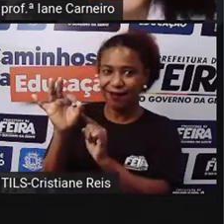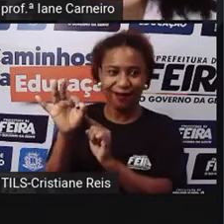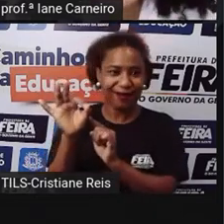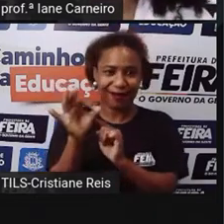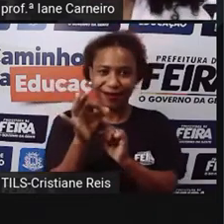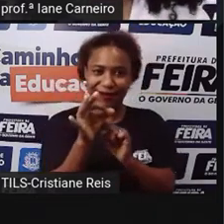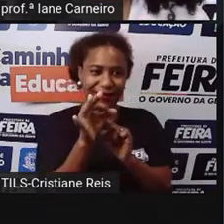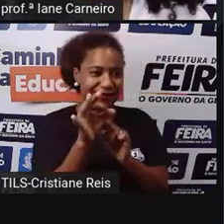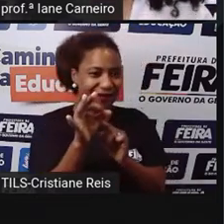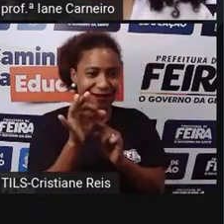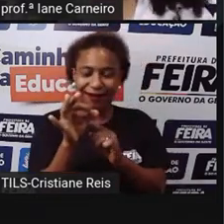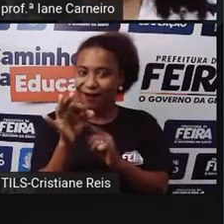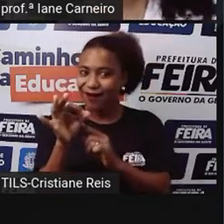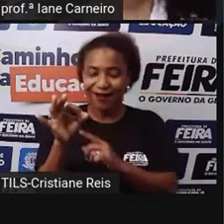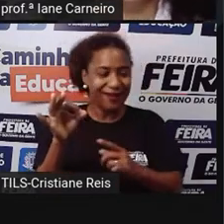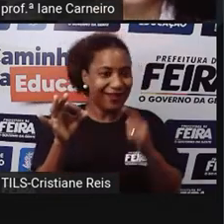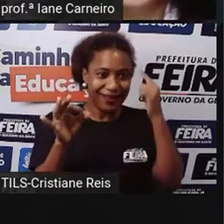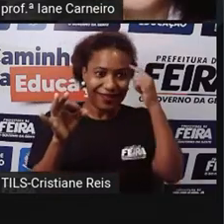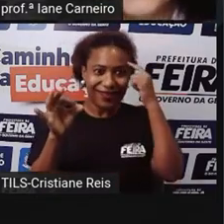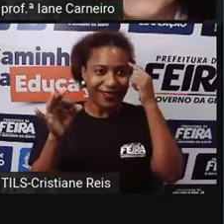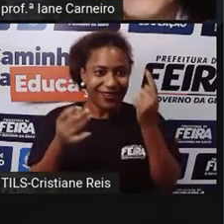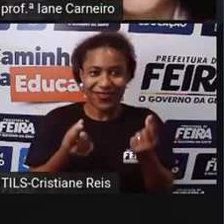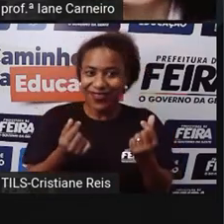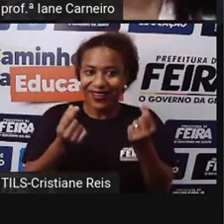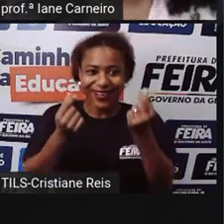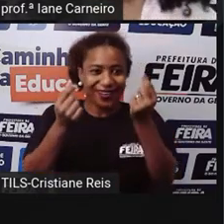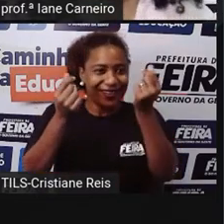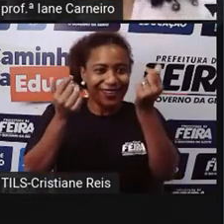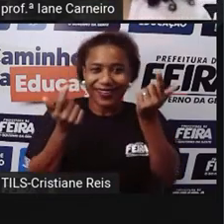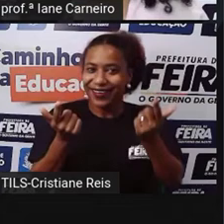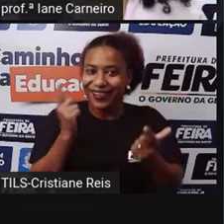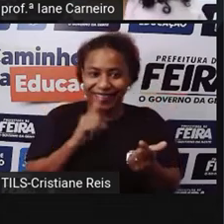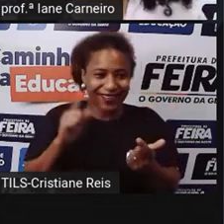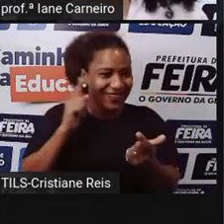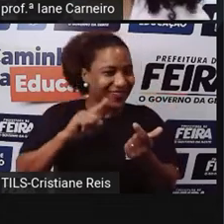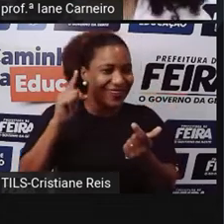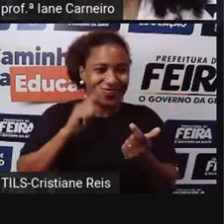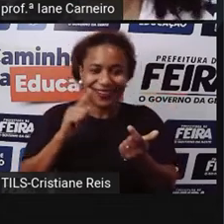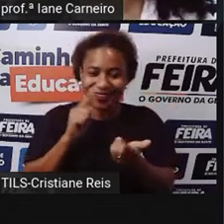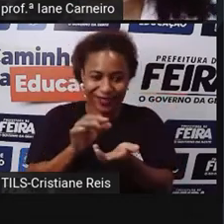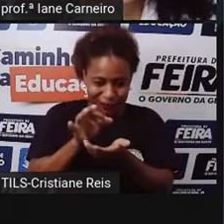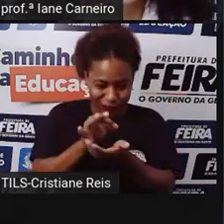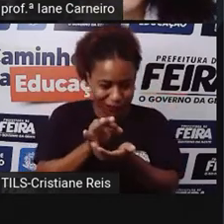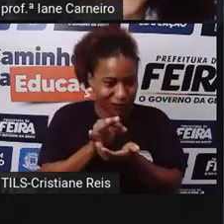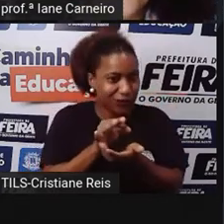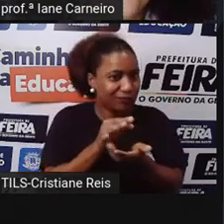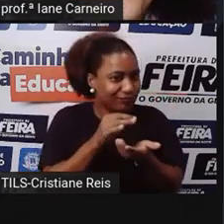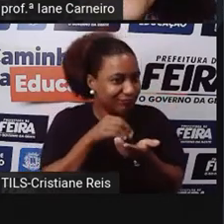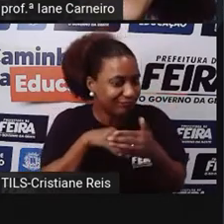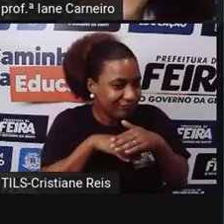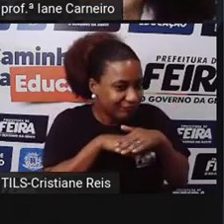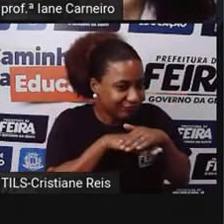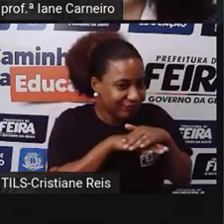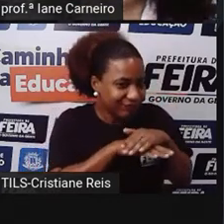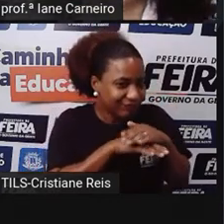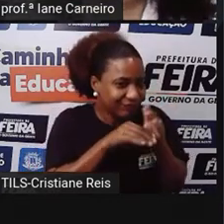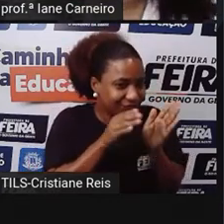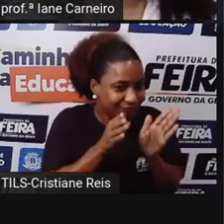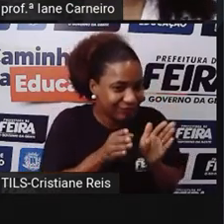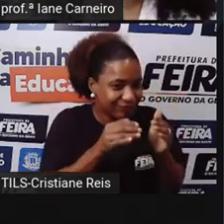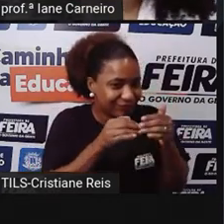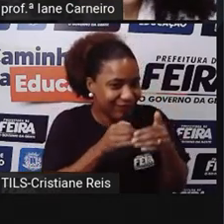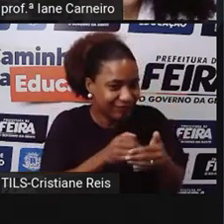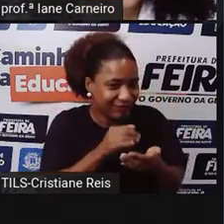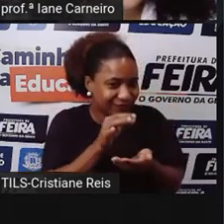podia casar. Guardou o dinheiro com todo o cuidado do mundo, dentro de uma caixinha.